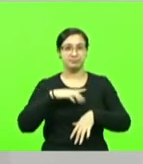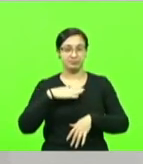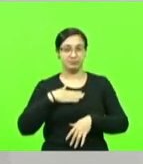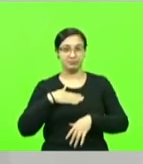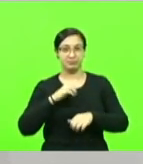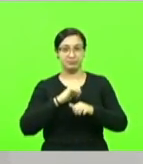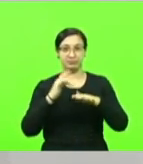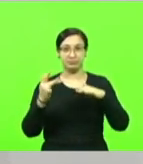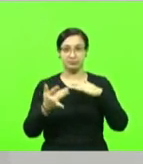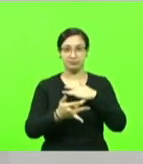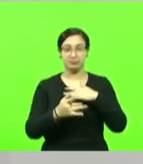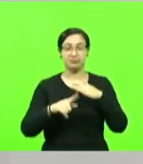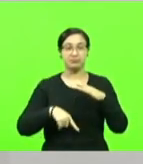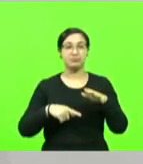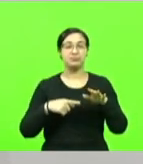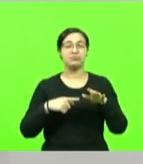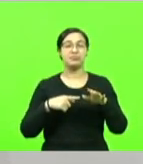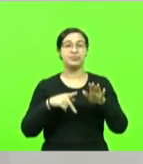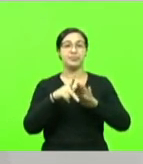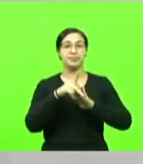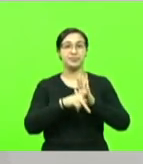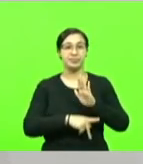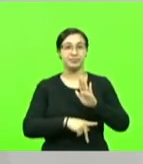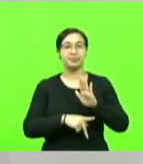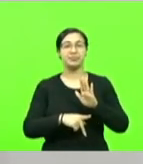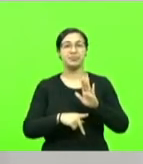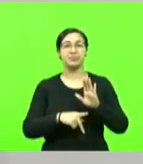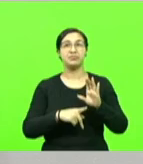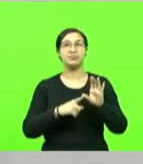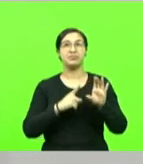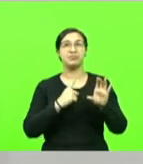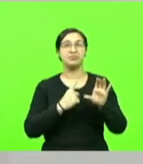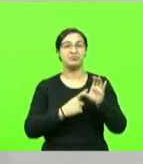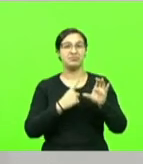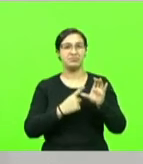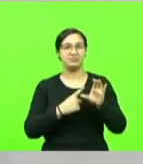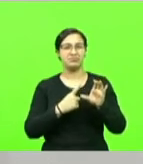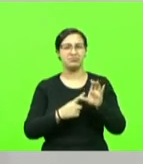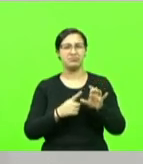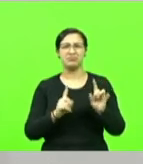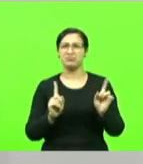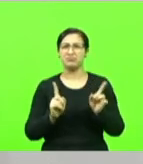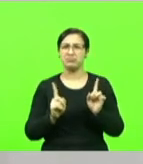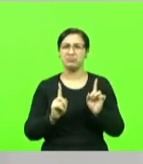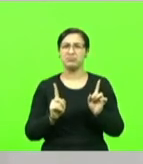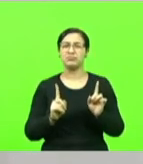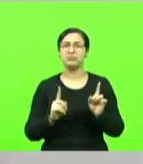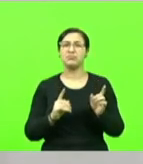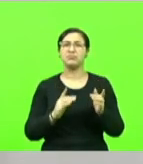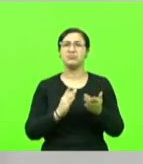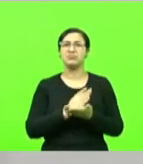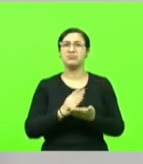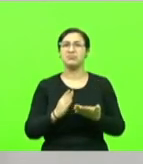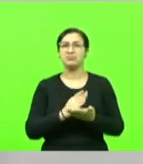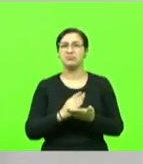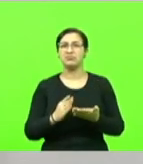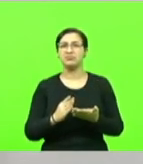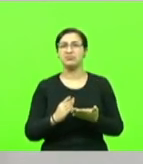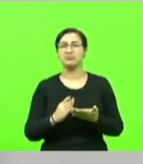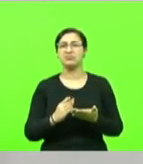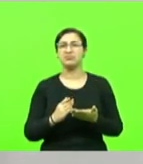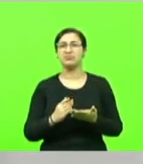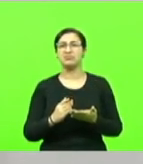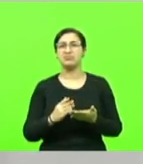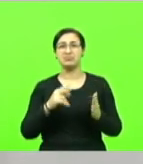projeto comunista, porque é igual para todos. Pô, é gente que nem sequer um dia leu Karl